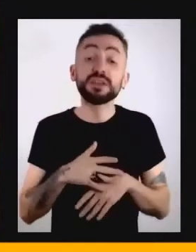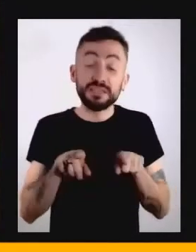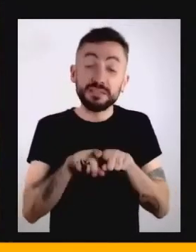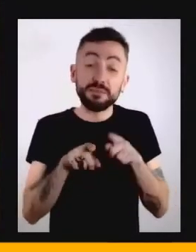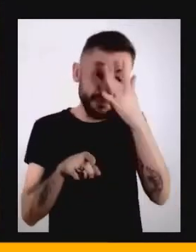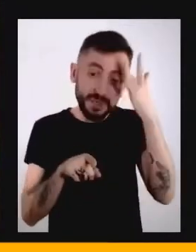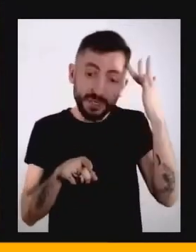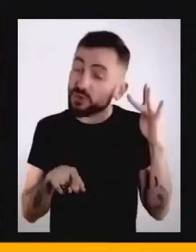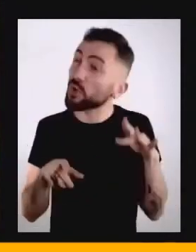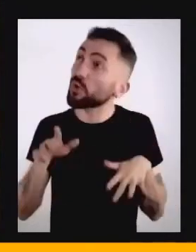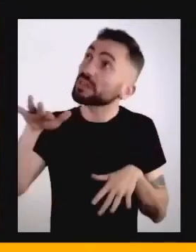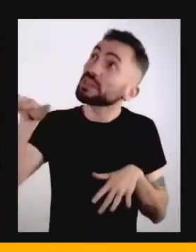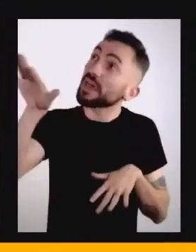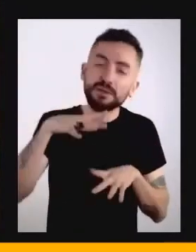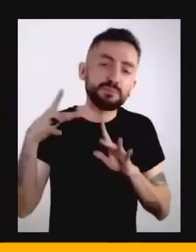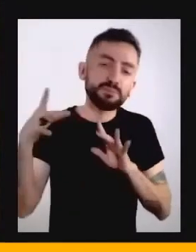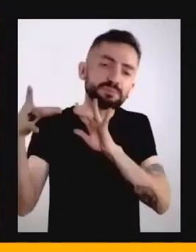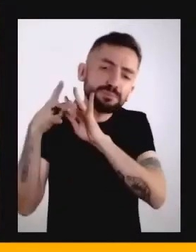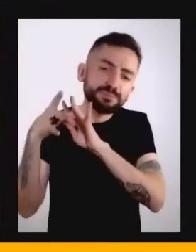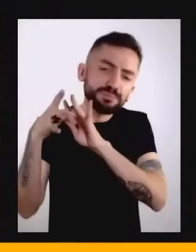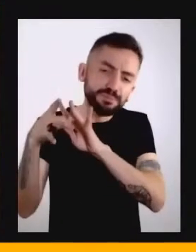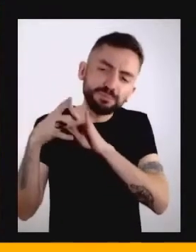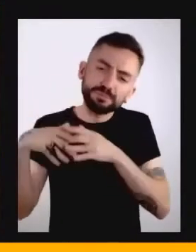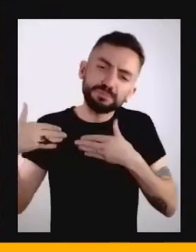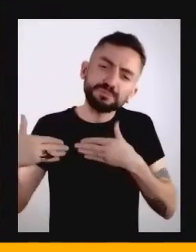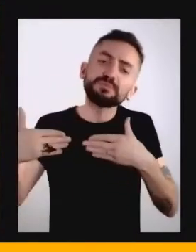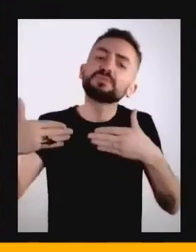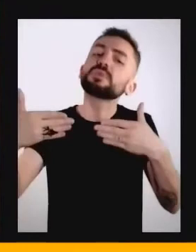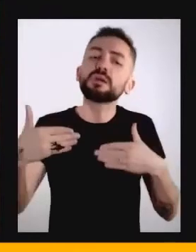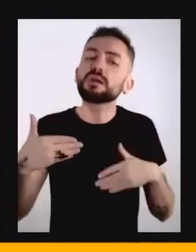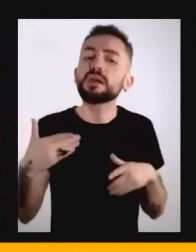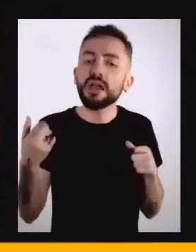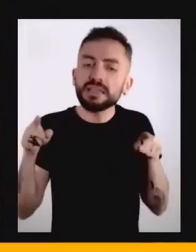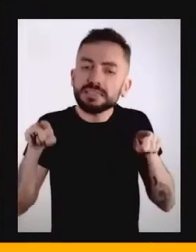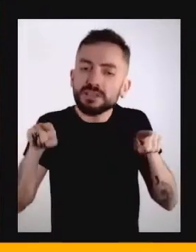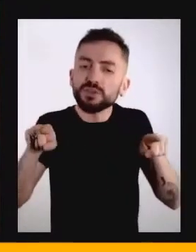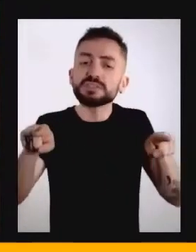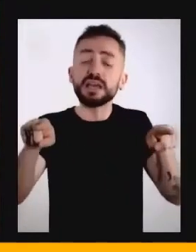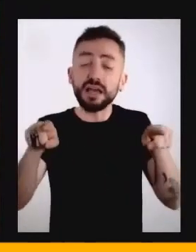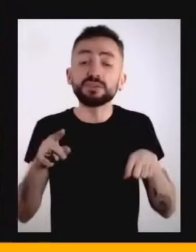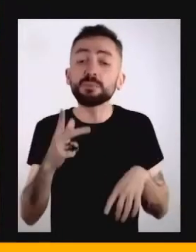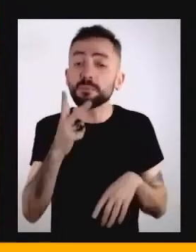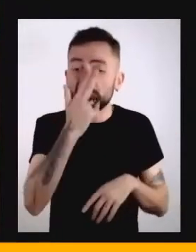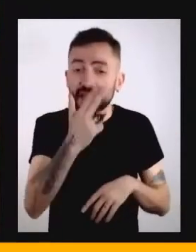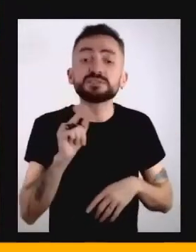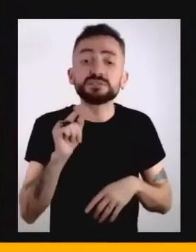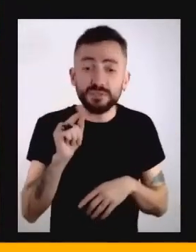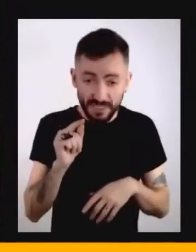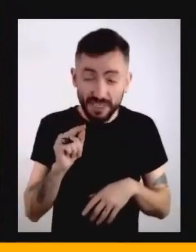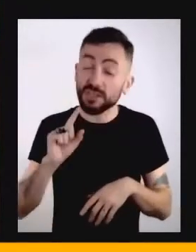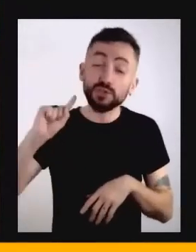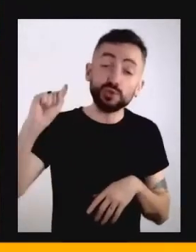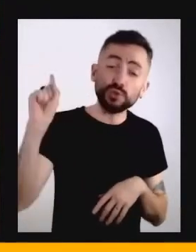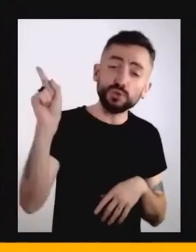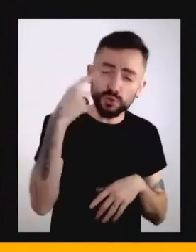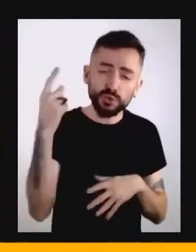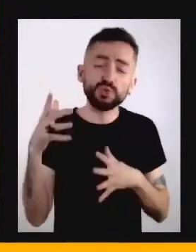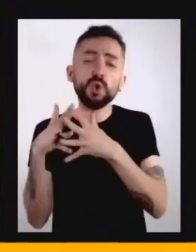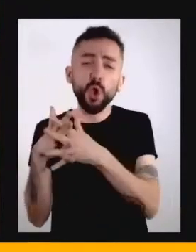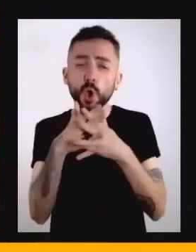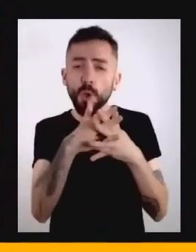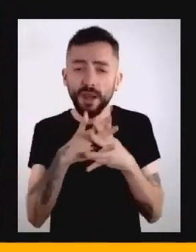mostravam para a gente esse seguinte aprendizado, que a complexidade dos sistemas, ela dependia desse nível de